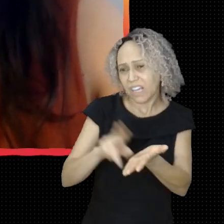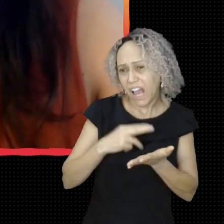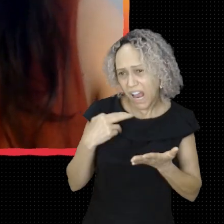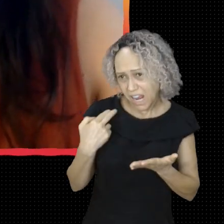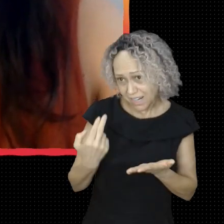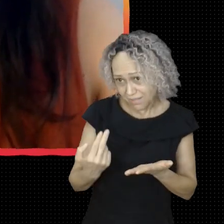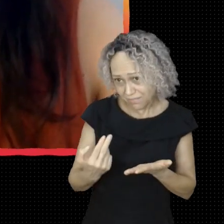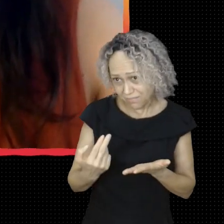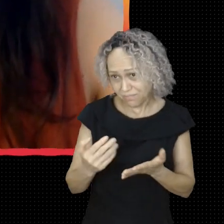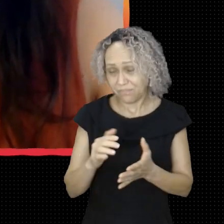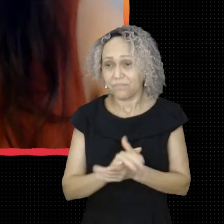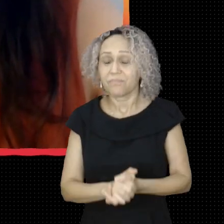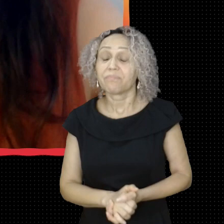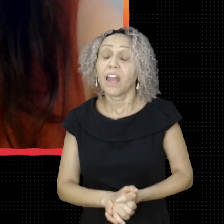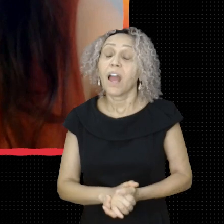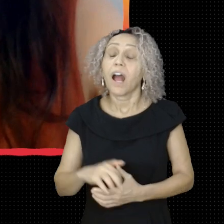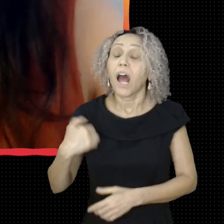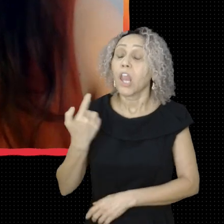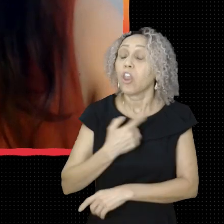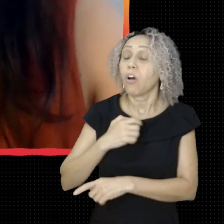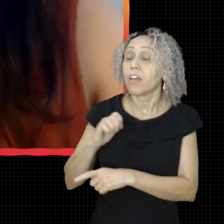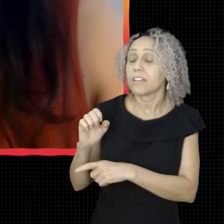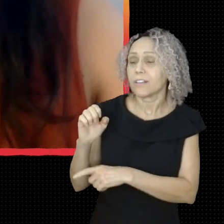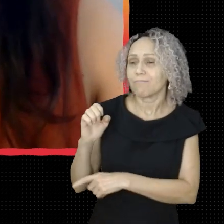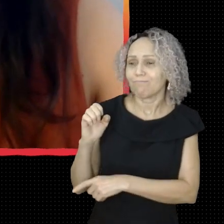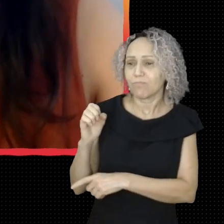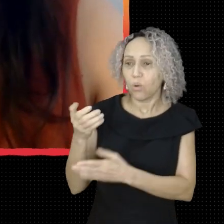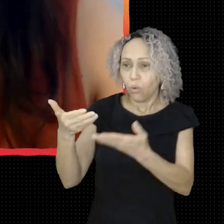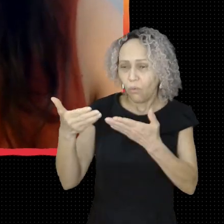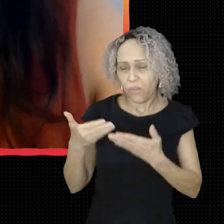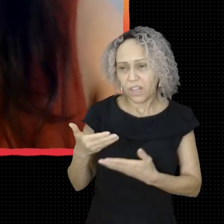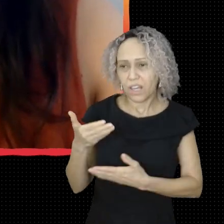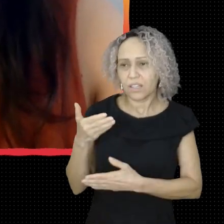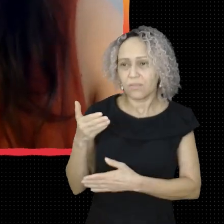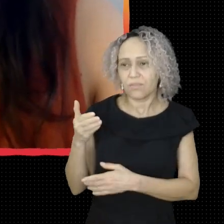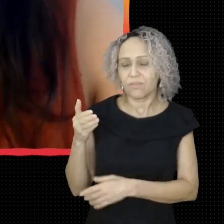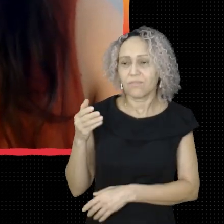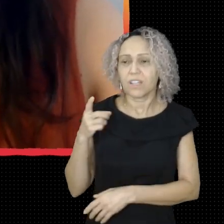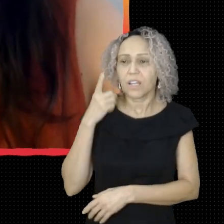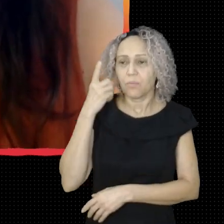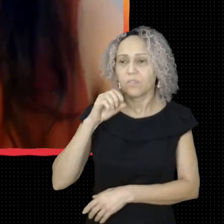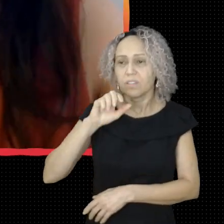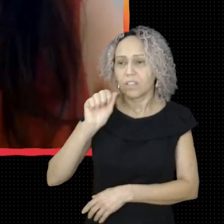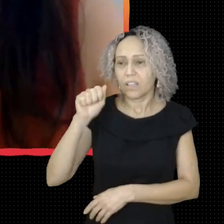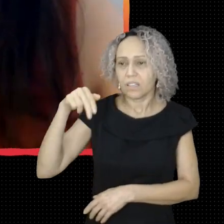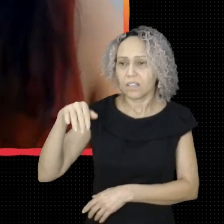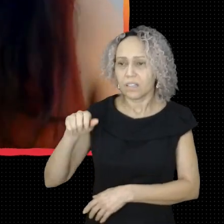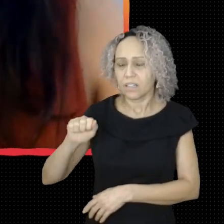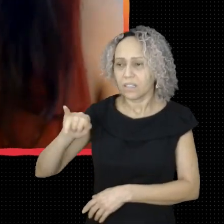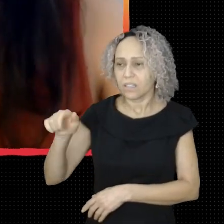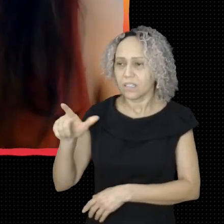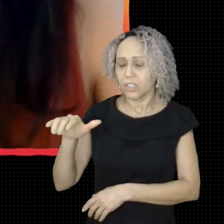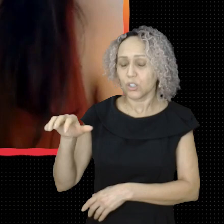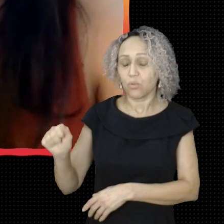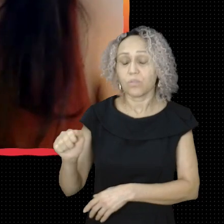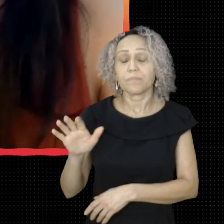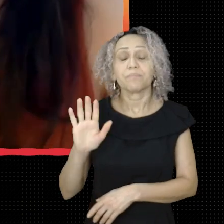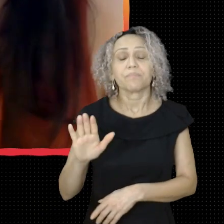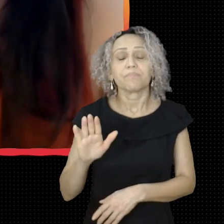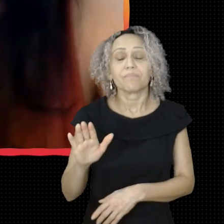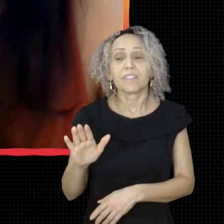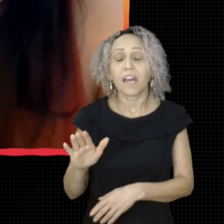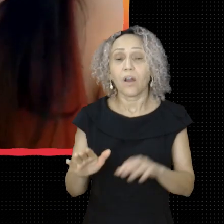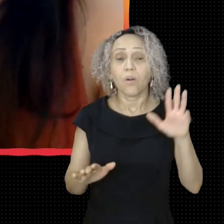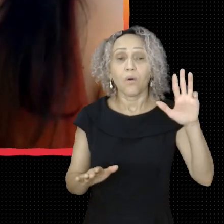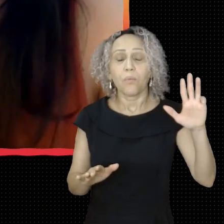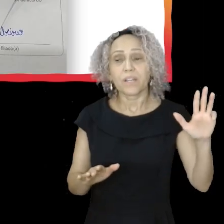nossa convidada foi deputada, Ana Júlia Ribeiro, a gente separou um trecho de um bilhete super especial. Do presidente Lula pra Ana Júlia,